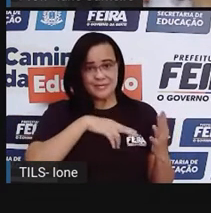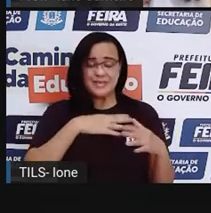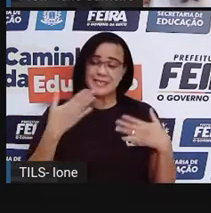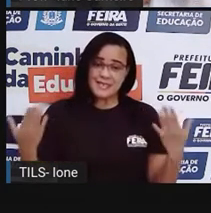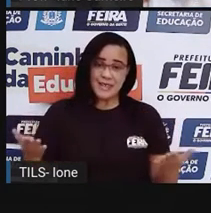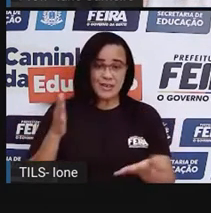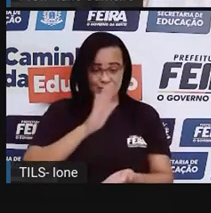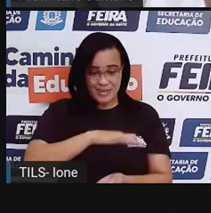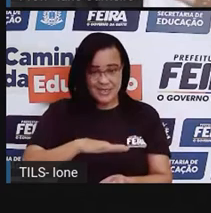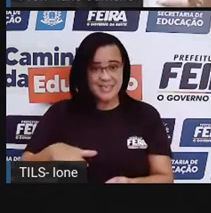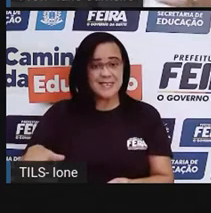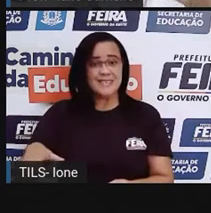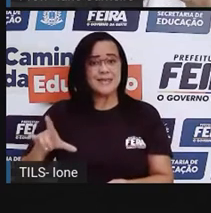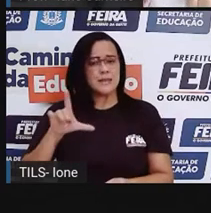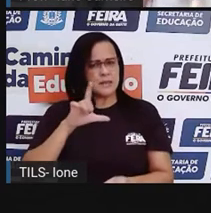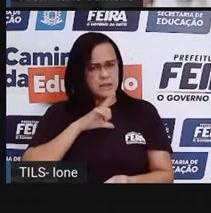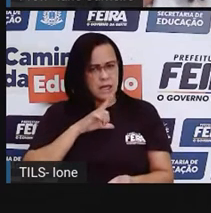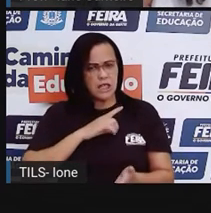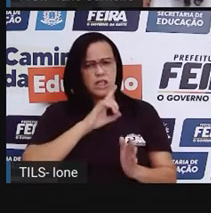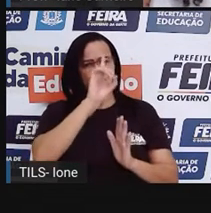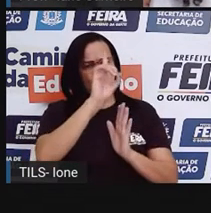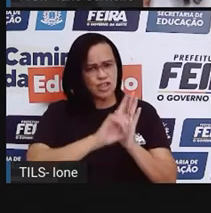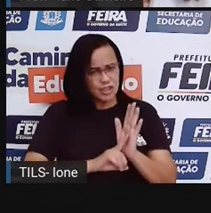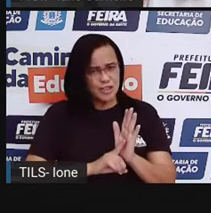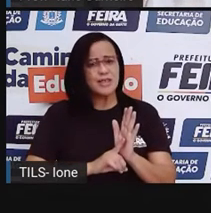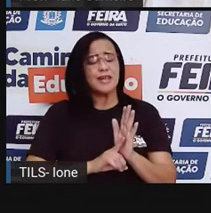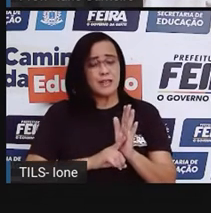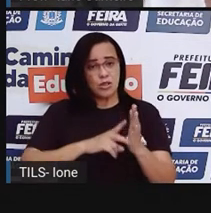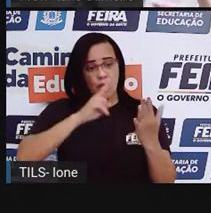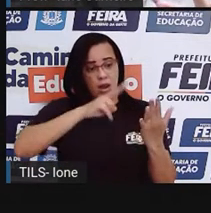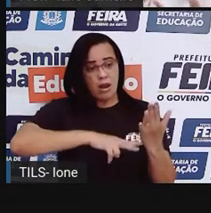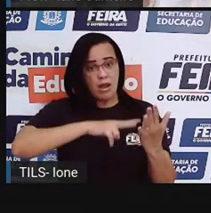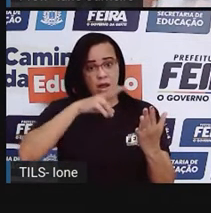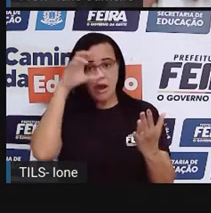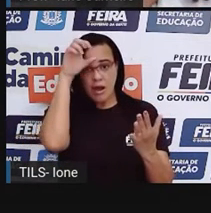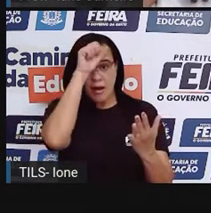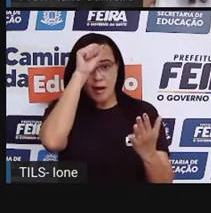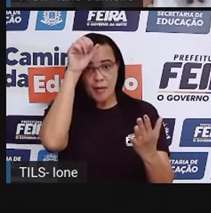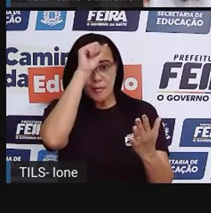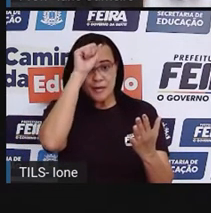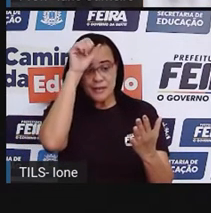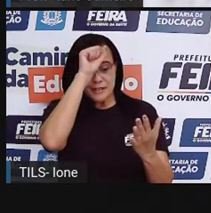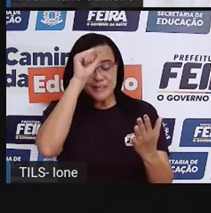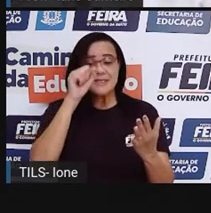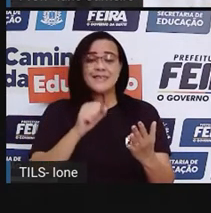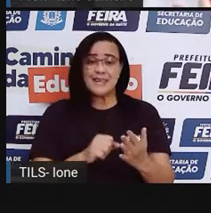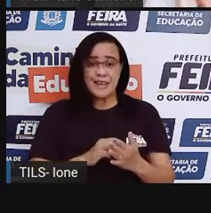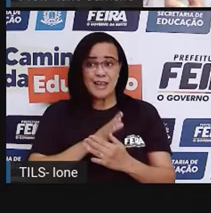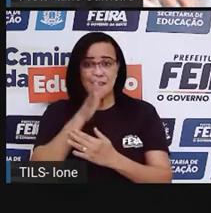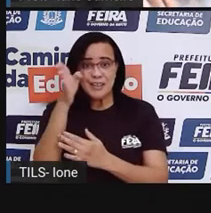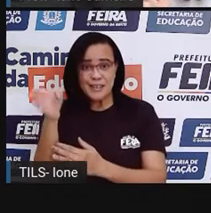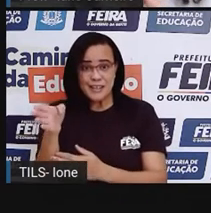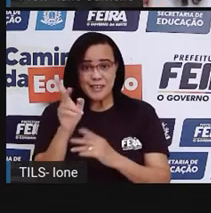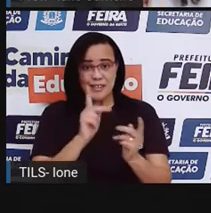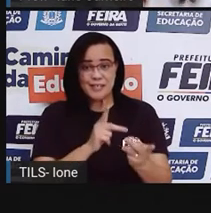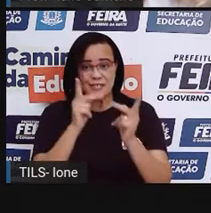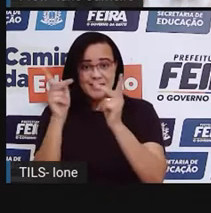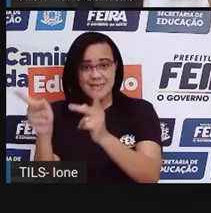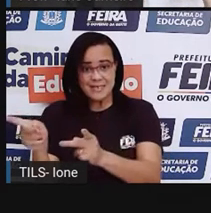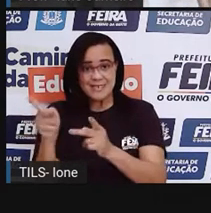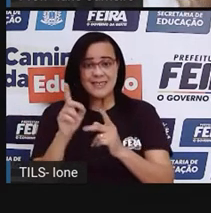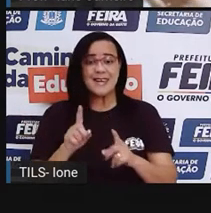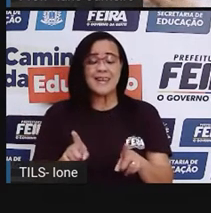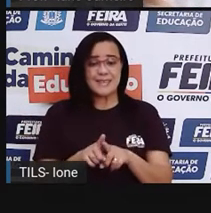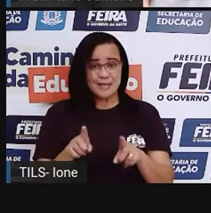direito a ter acesso a livros, né? Poder ir na biblioteca, poder ir no cinema,